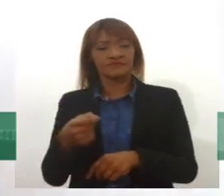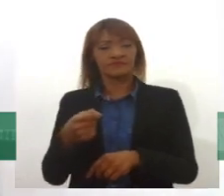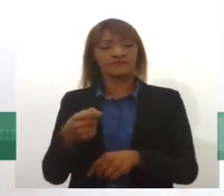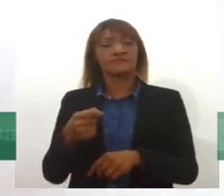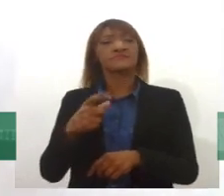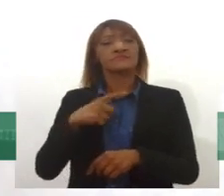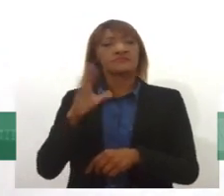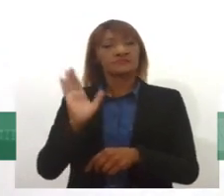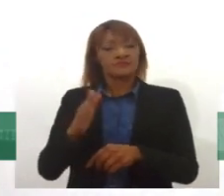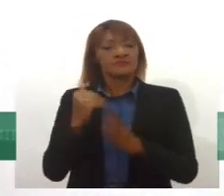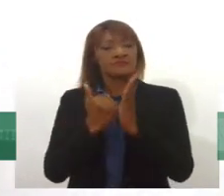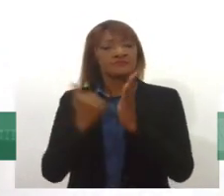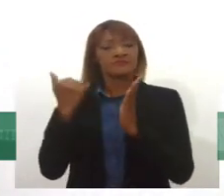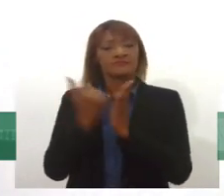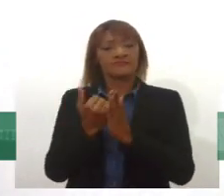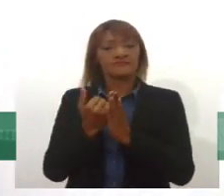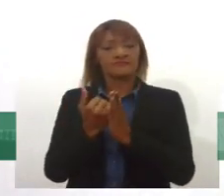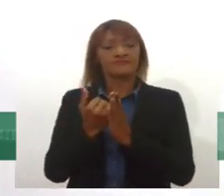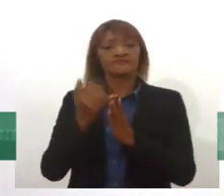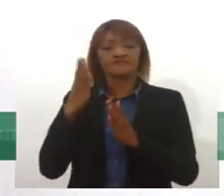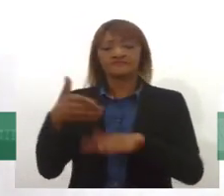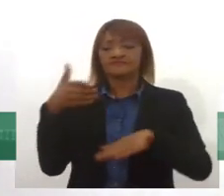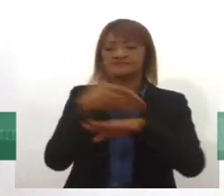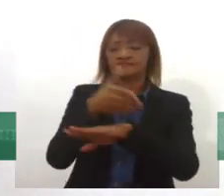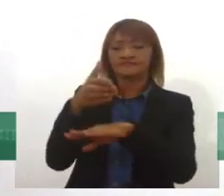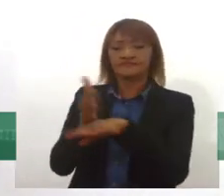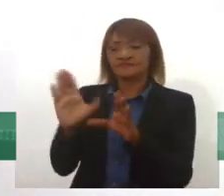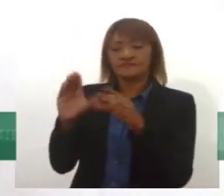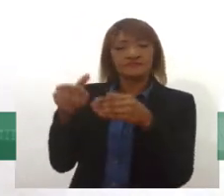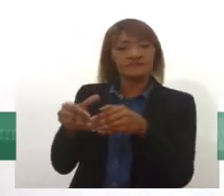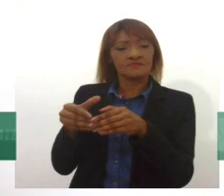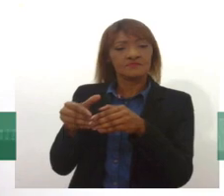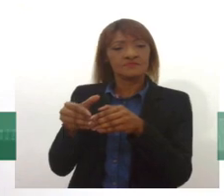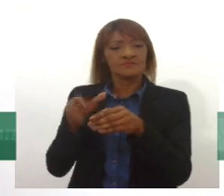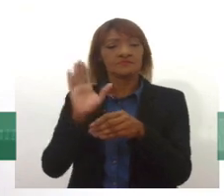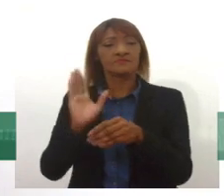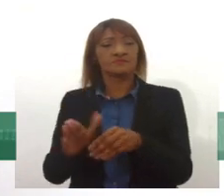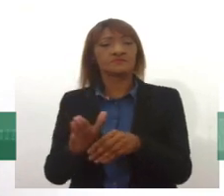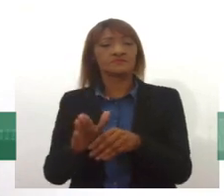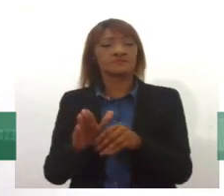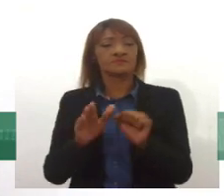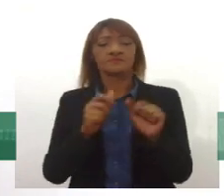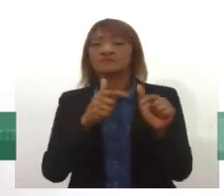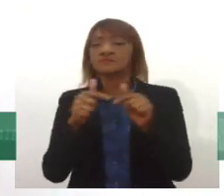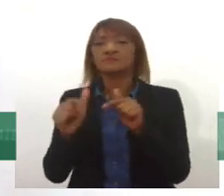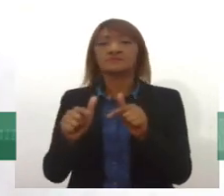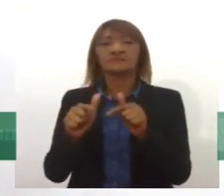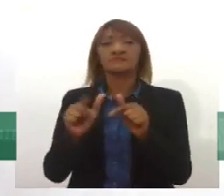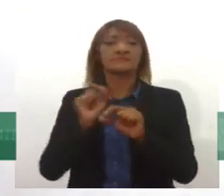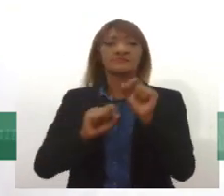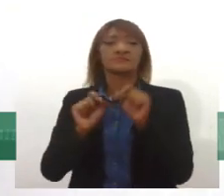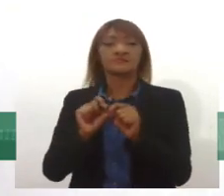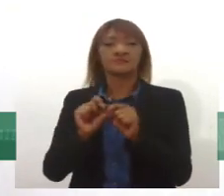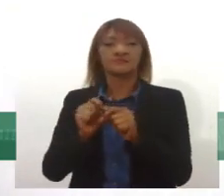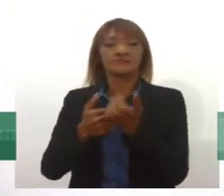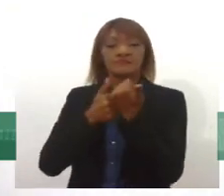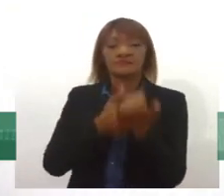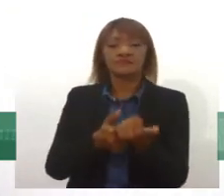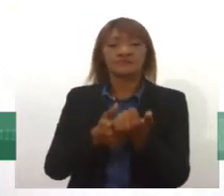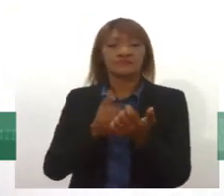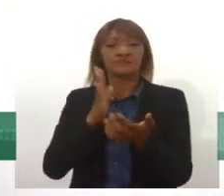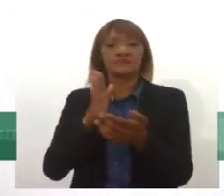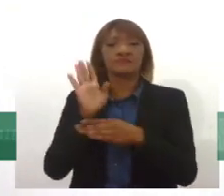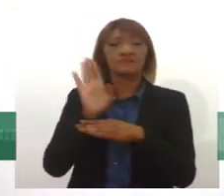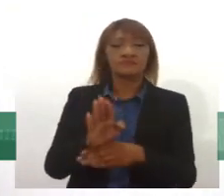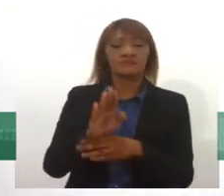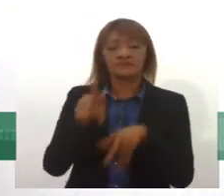da equipe do consultório na rua, que trabalha diretamente com a população em situação de rua, e aí eu trago isso como um